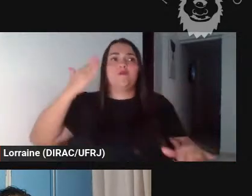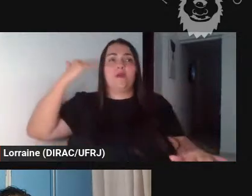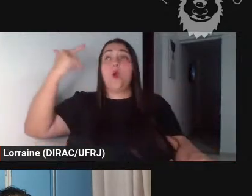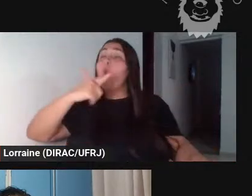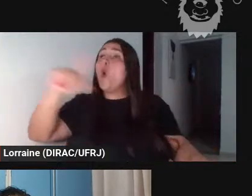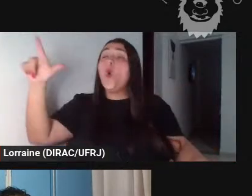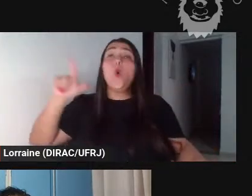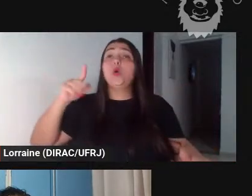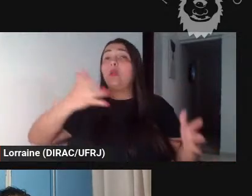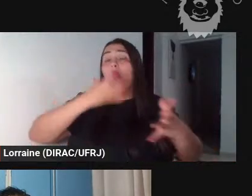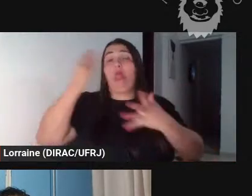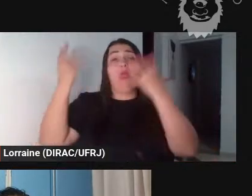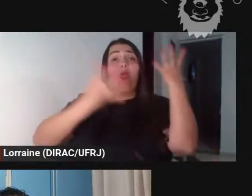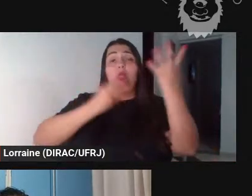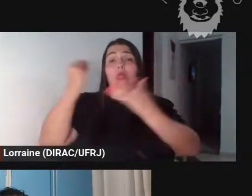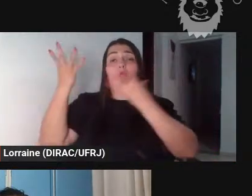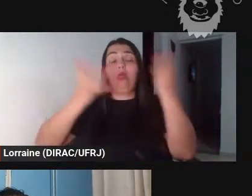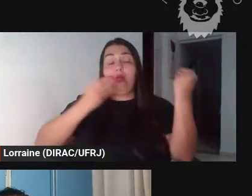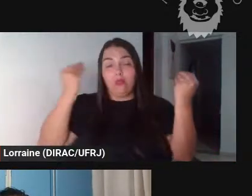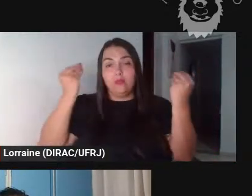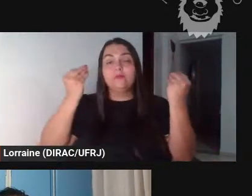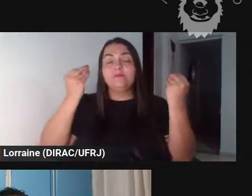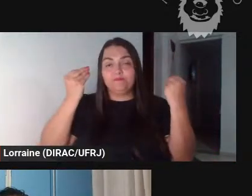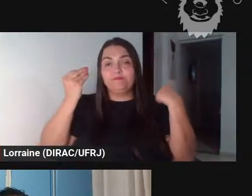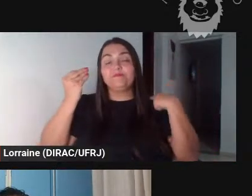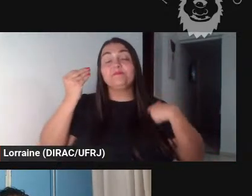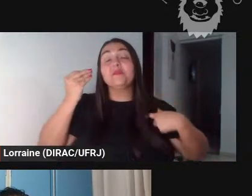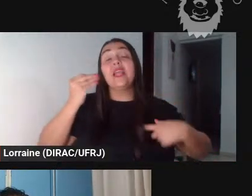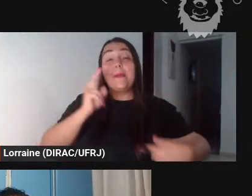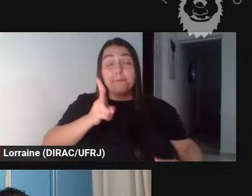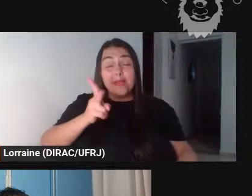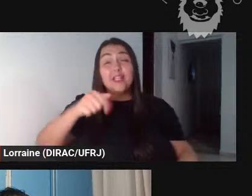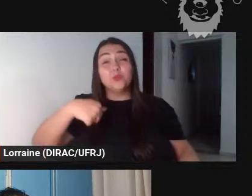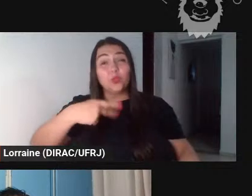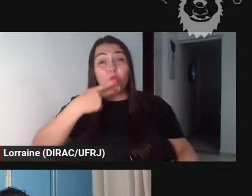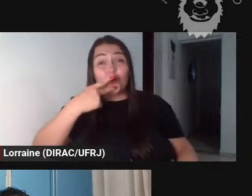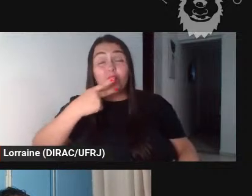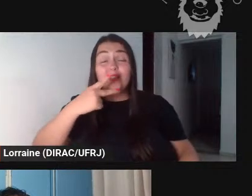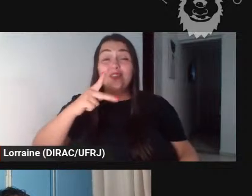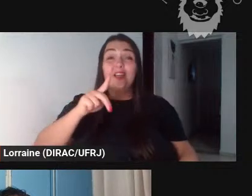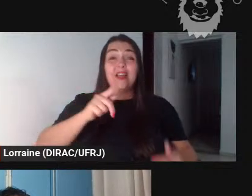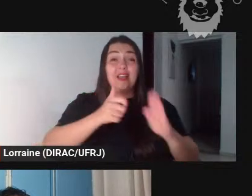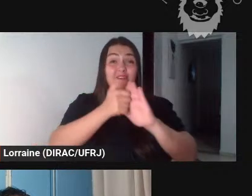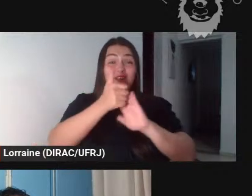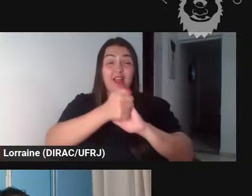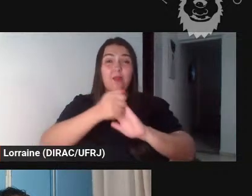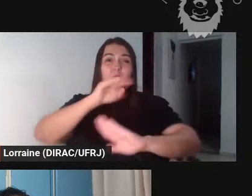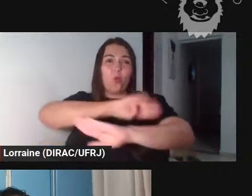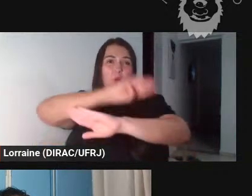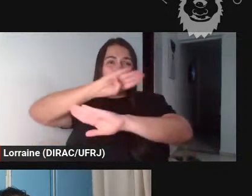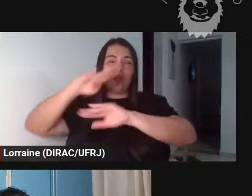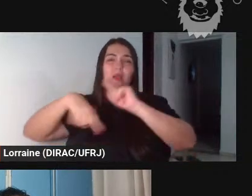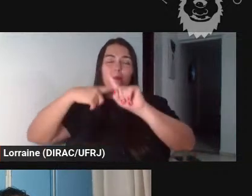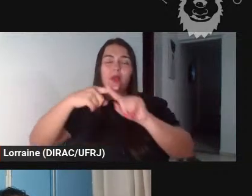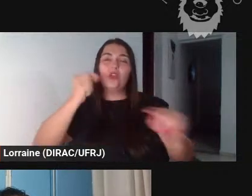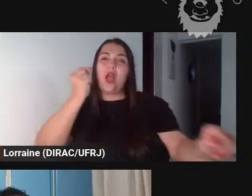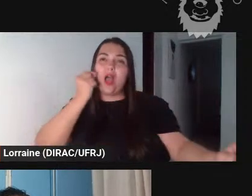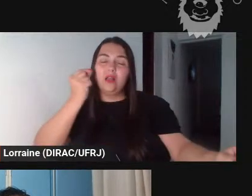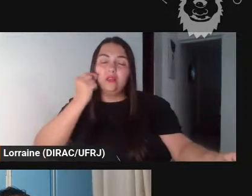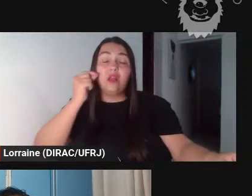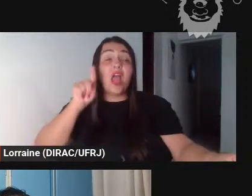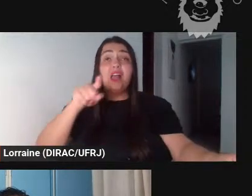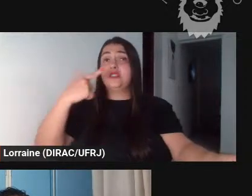né até essa daqui como eu tô frisando essa fábula da montanha e o rato não